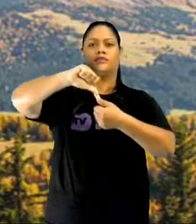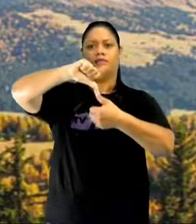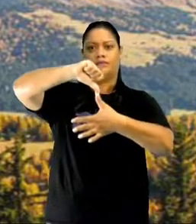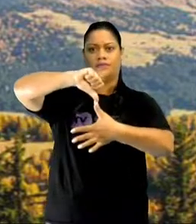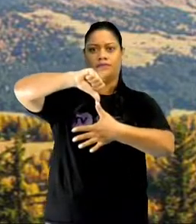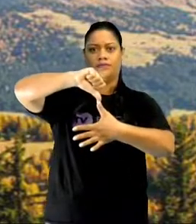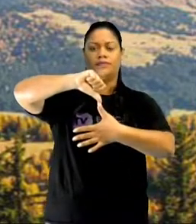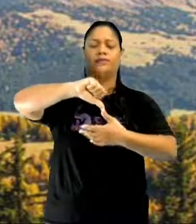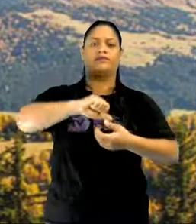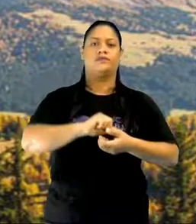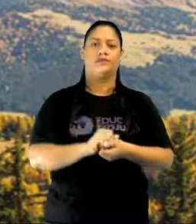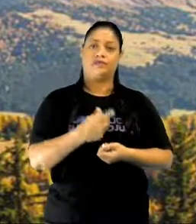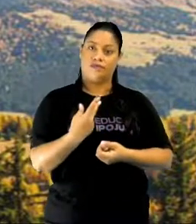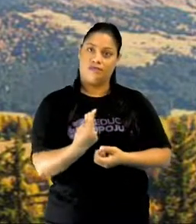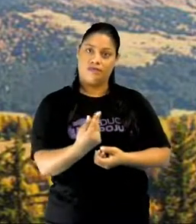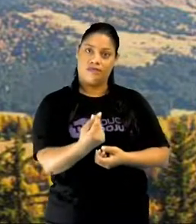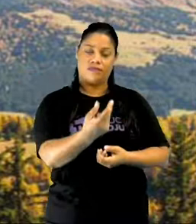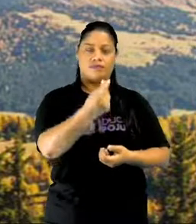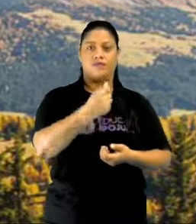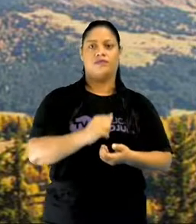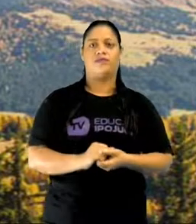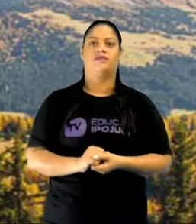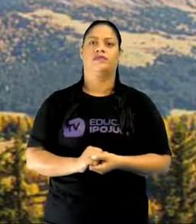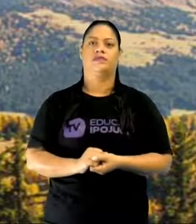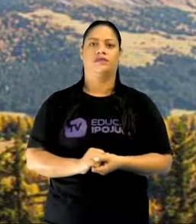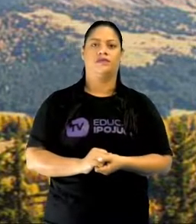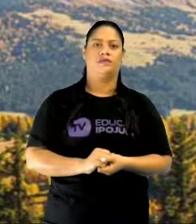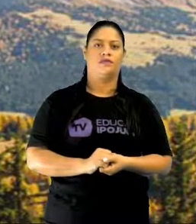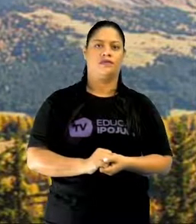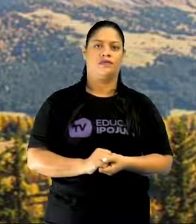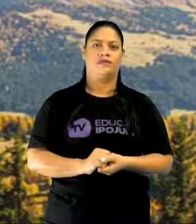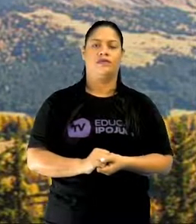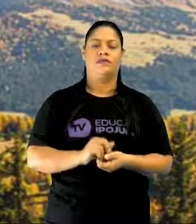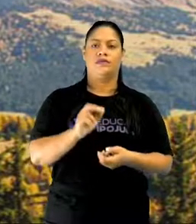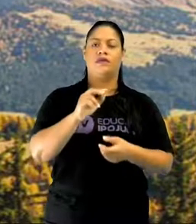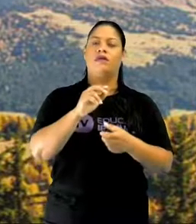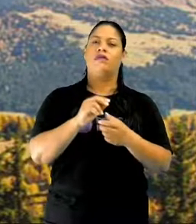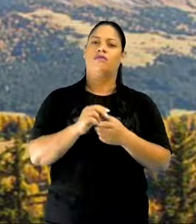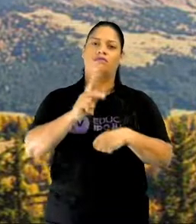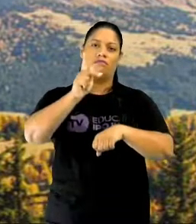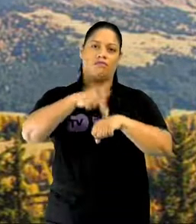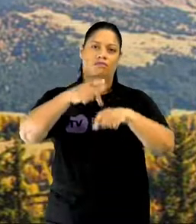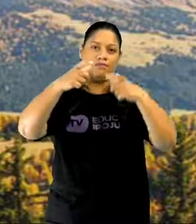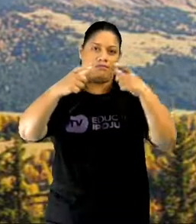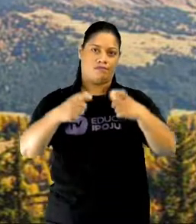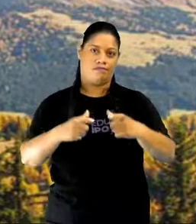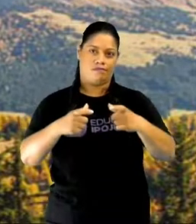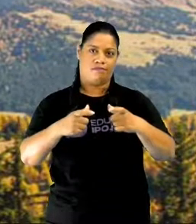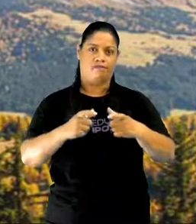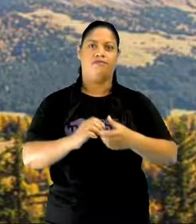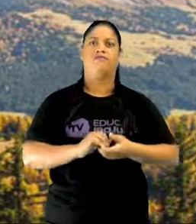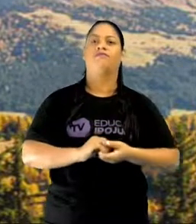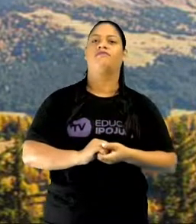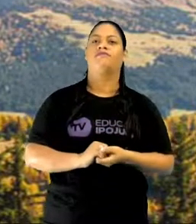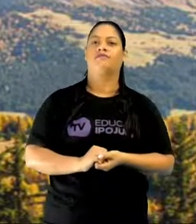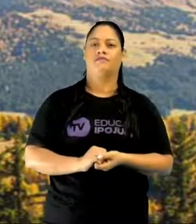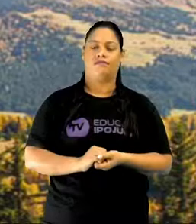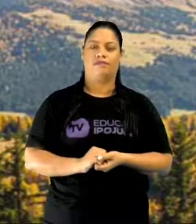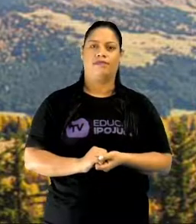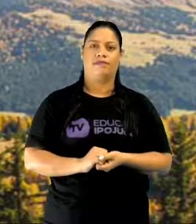do Sul. E a sua continuação, que é as montanhas rochosas que ficam na América do Norte. Eu trouxe esses três